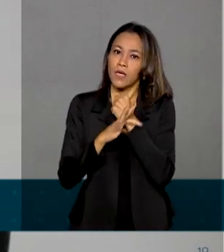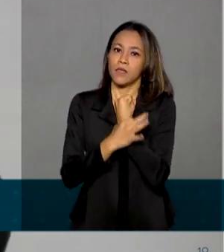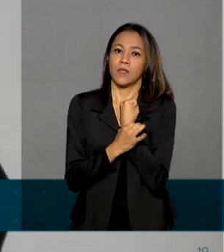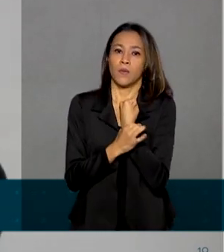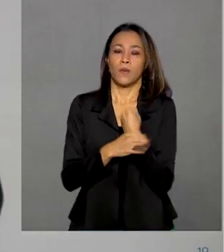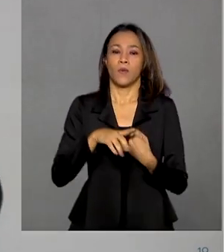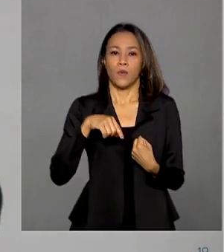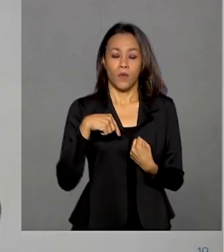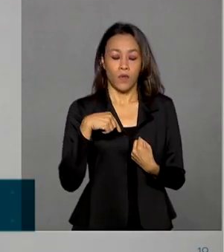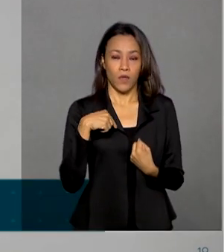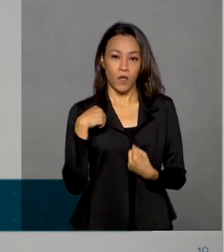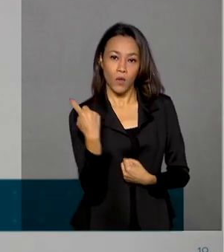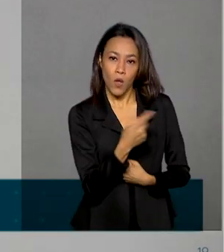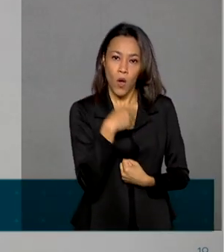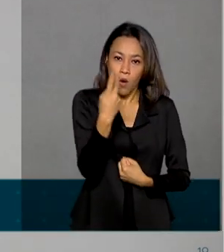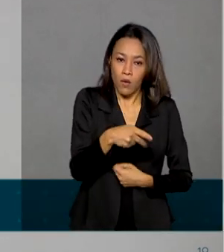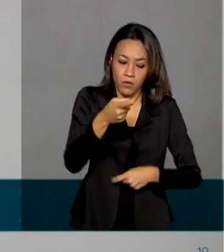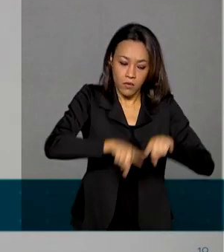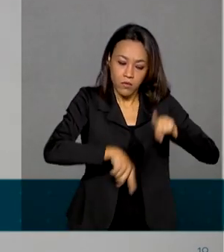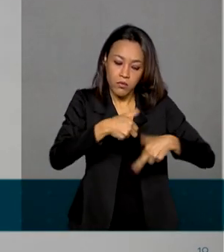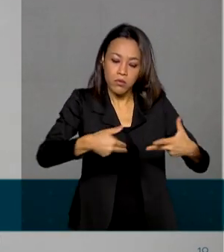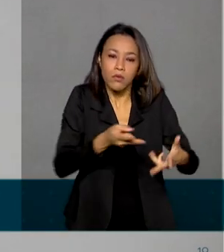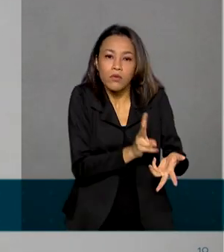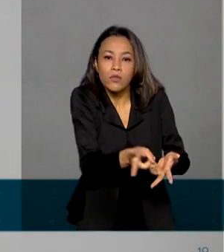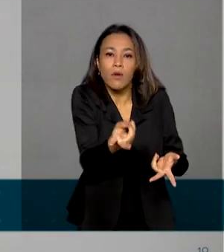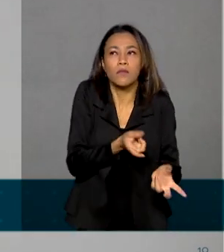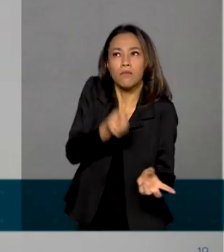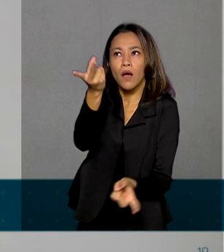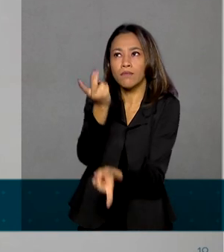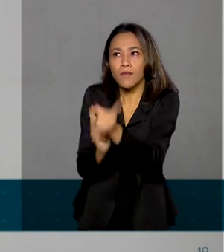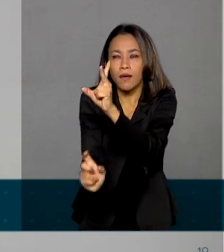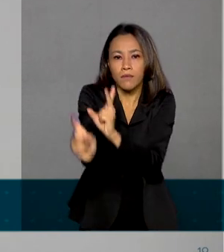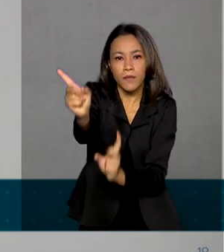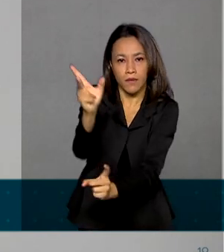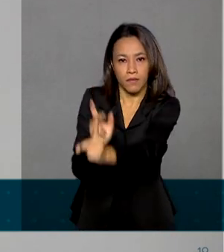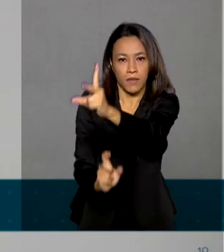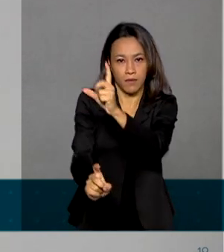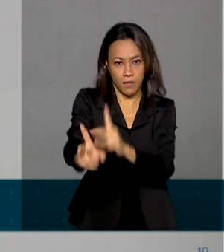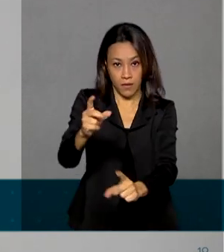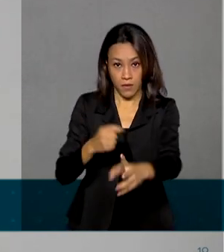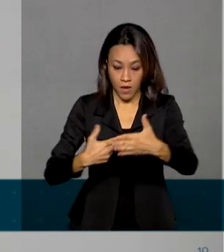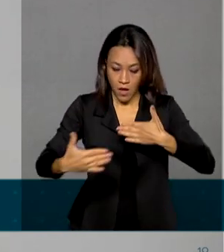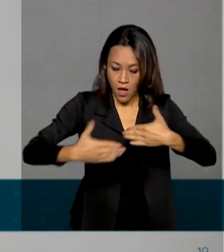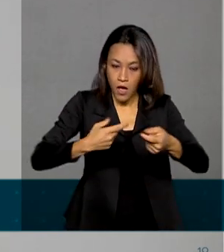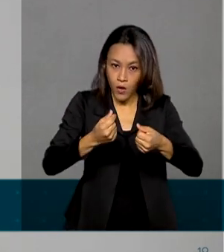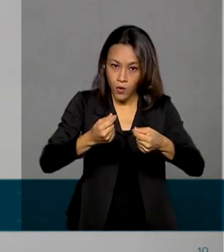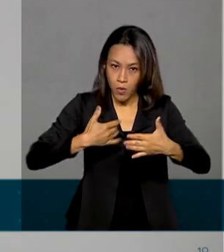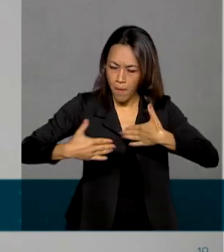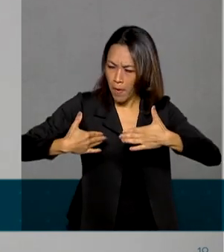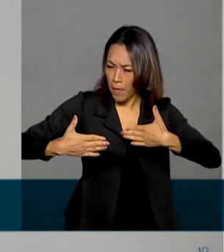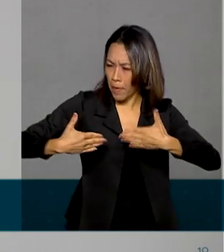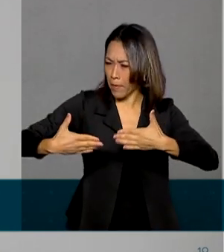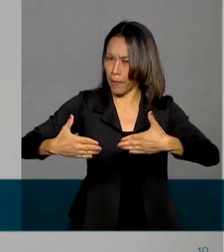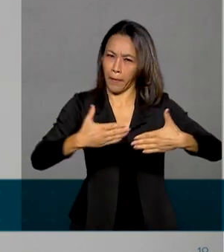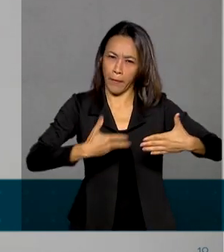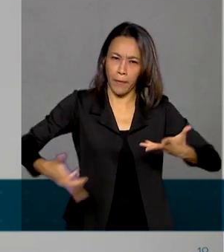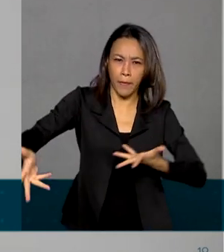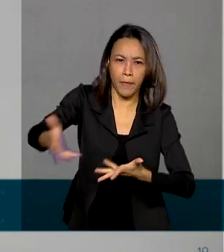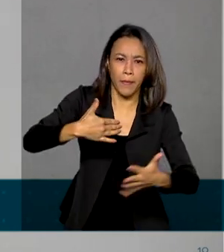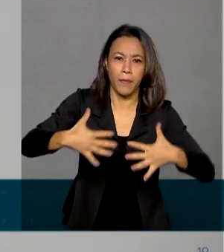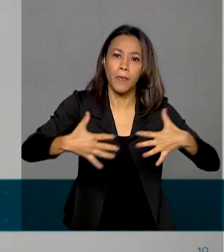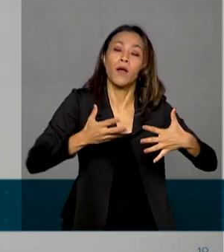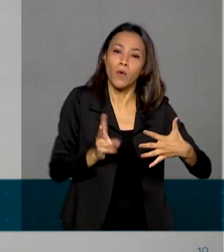produtos continuassem a ser exportados e mantivessem a nossa economia aquecida. Permitiu que os produtos